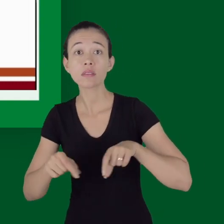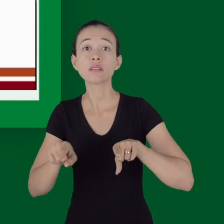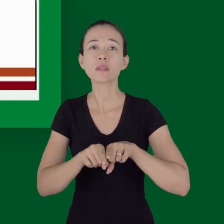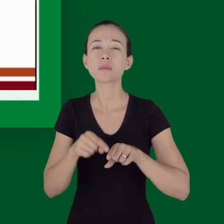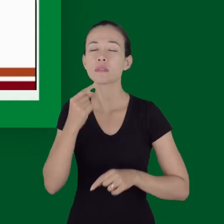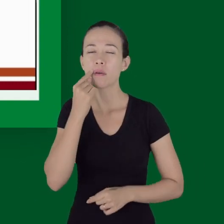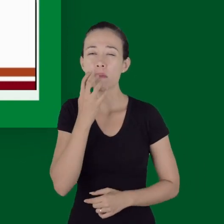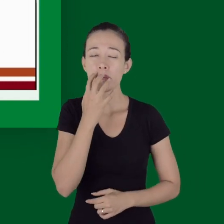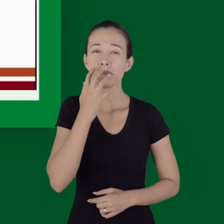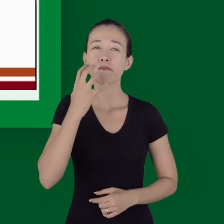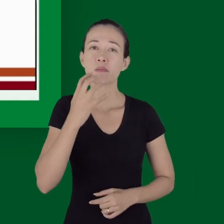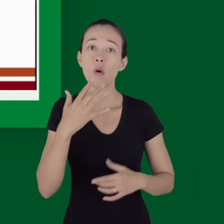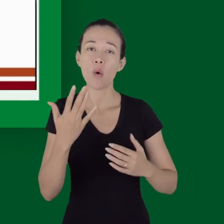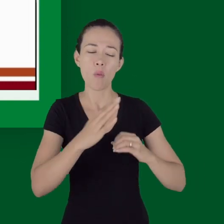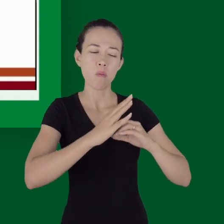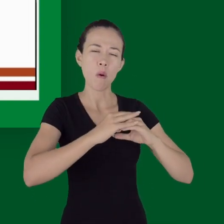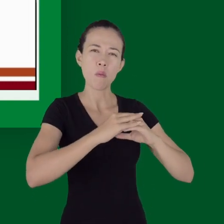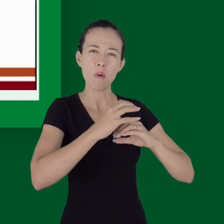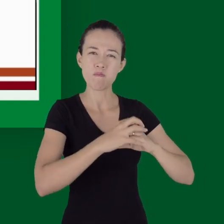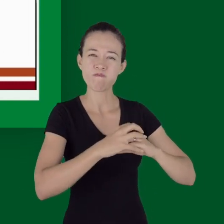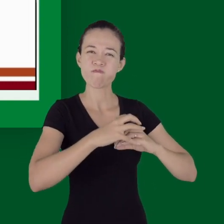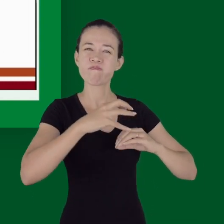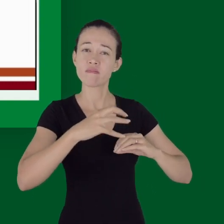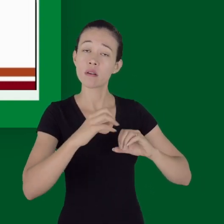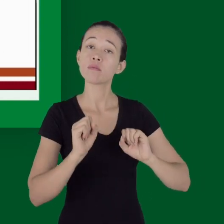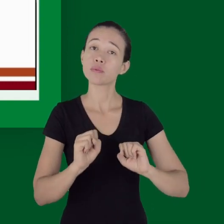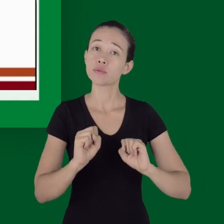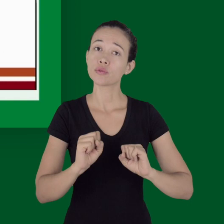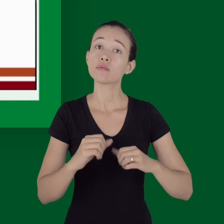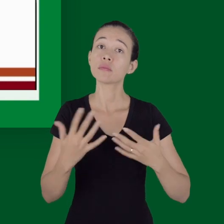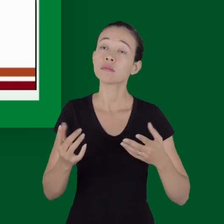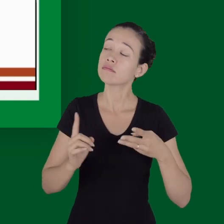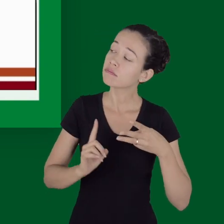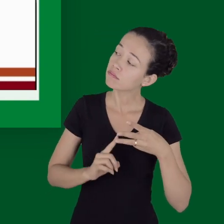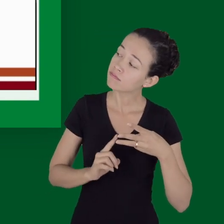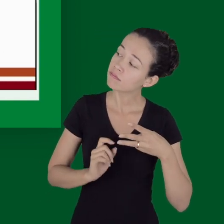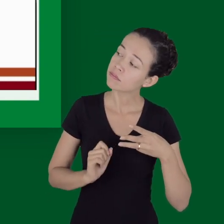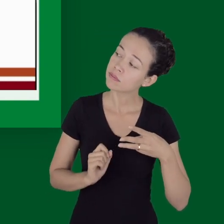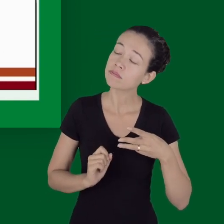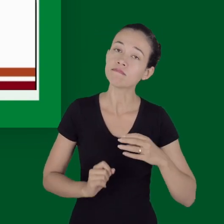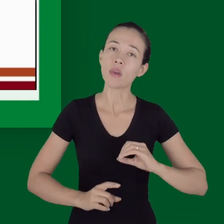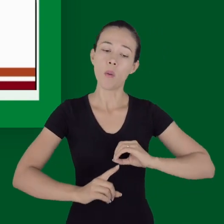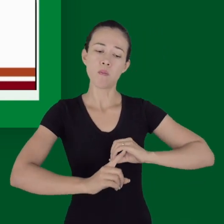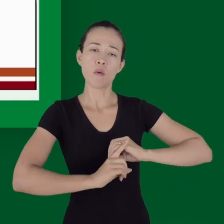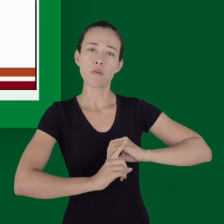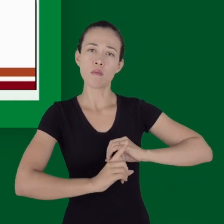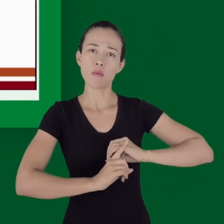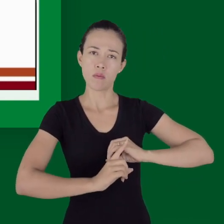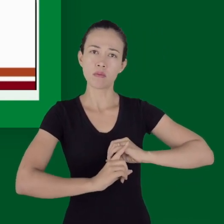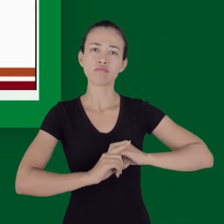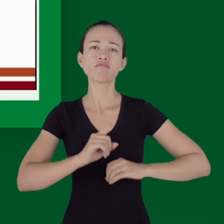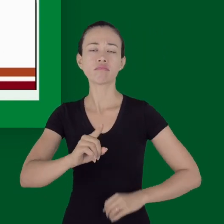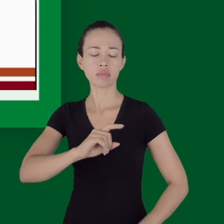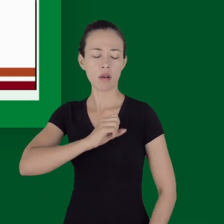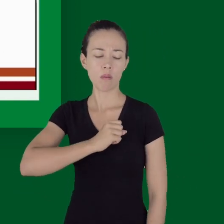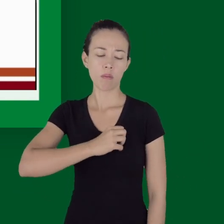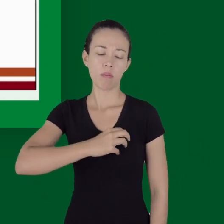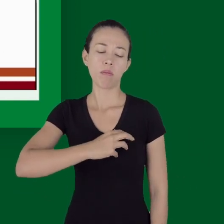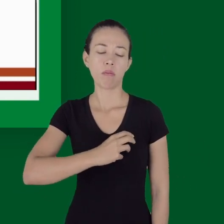E o choque cardiogênico está relacionado à interferência, ao prejuízo na ação da bomba do coração.